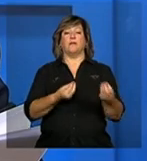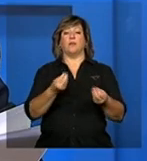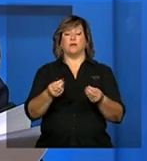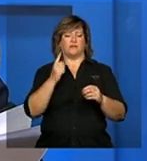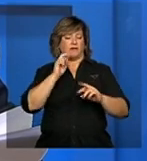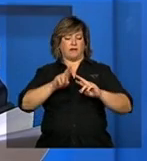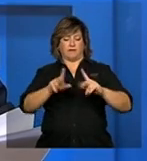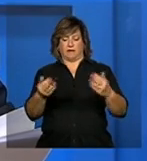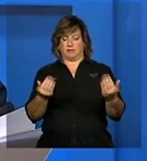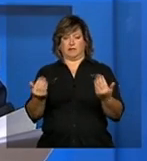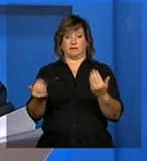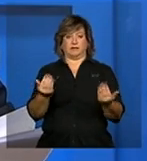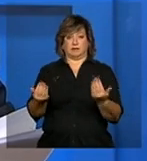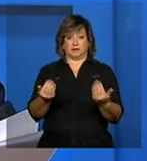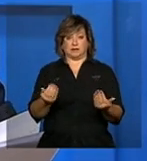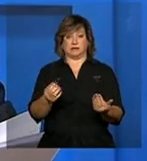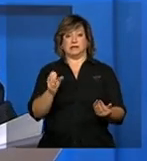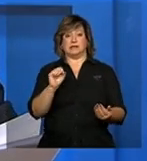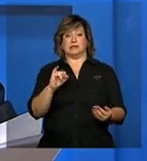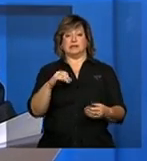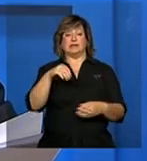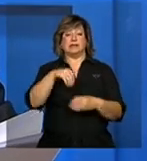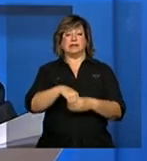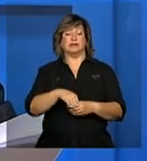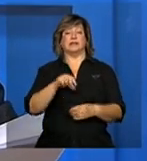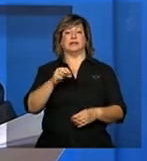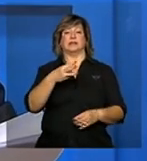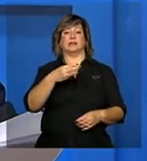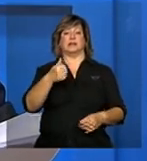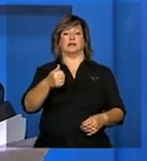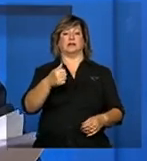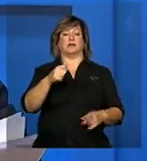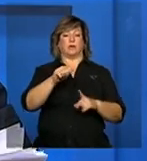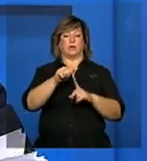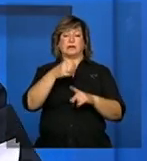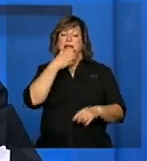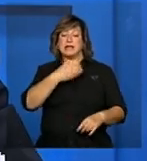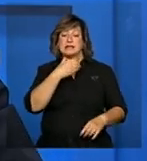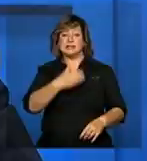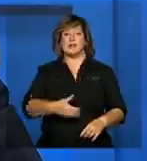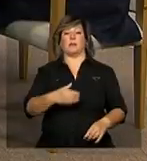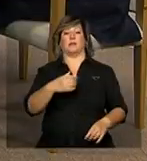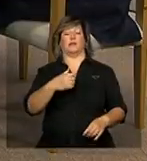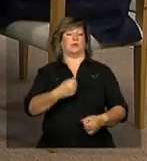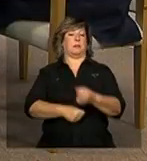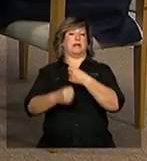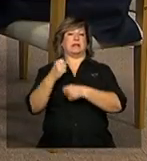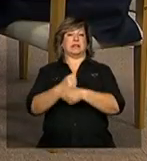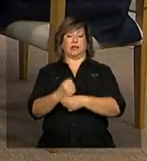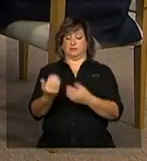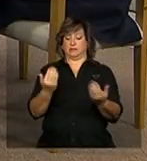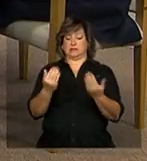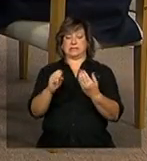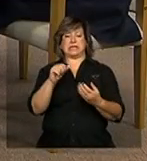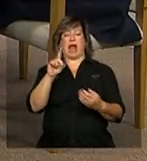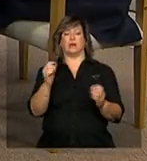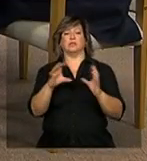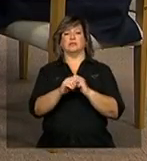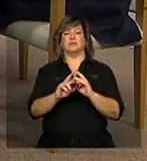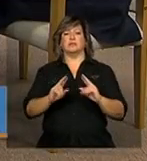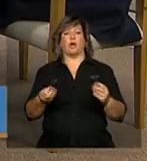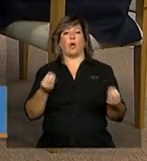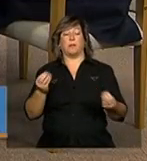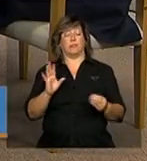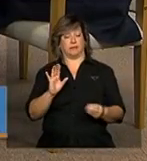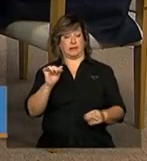diferente do que estava na conta em 31 de 2012 de 2012 a apresentação das contas ela segue a